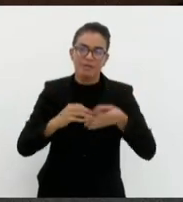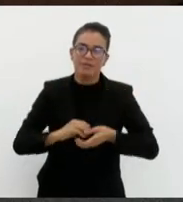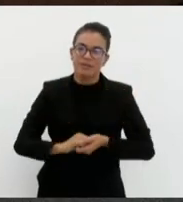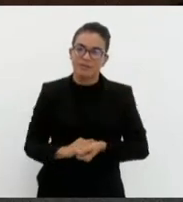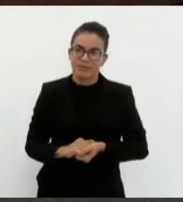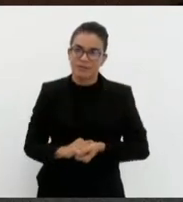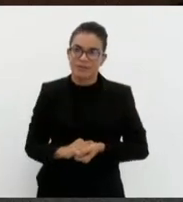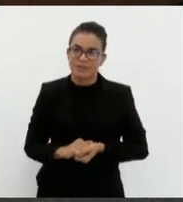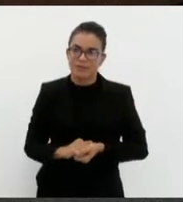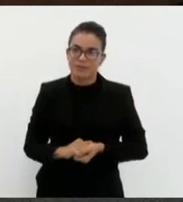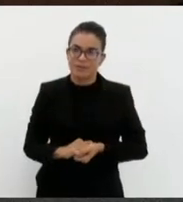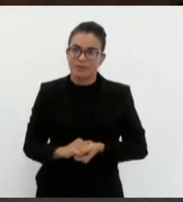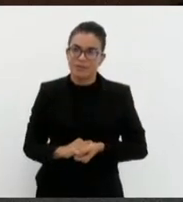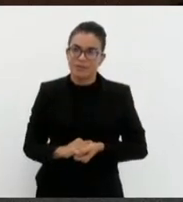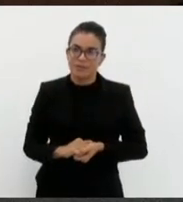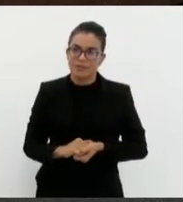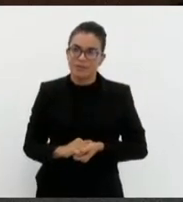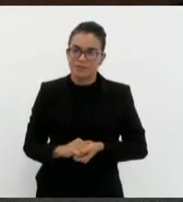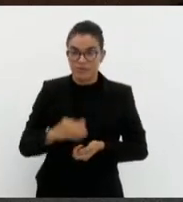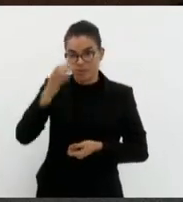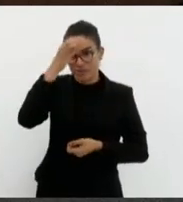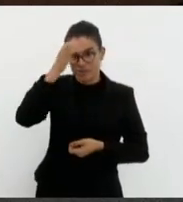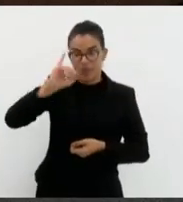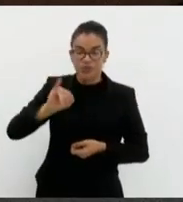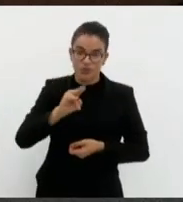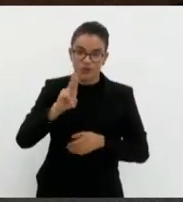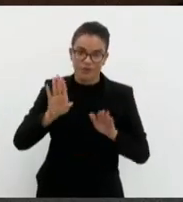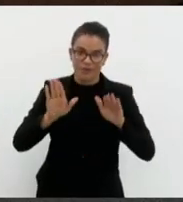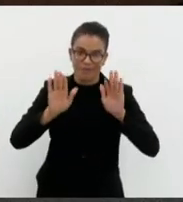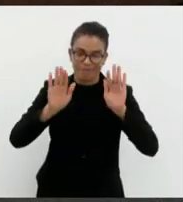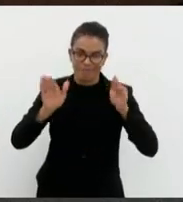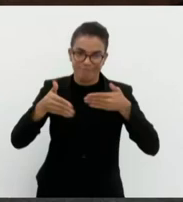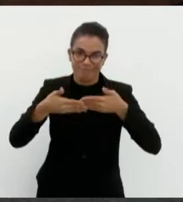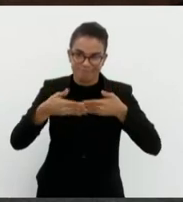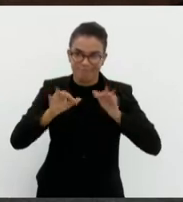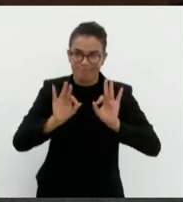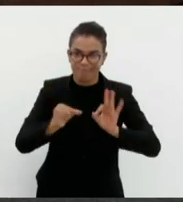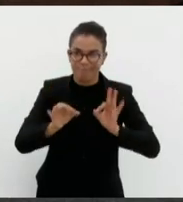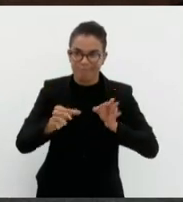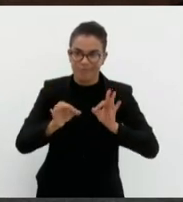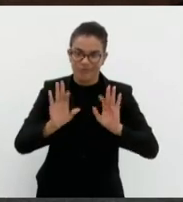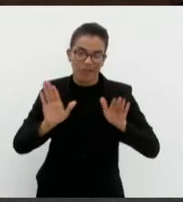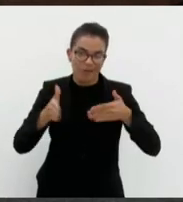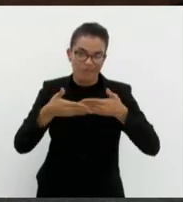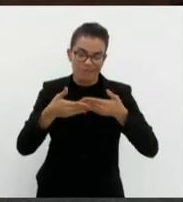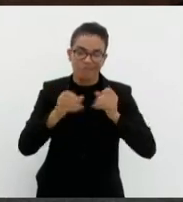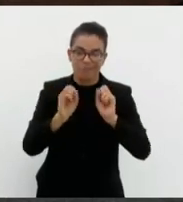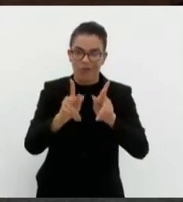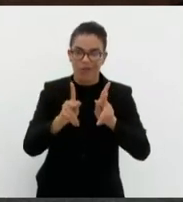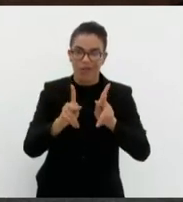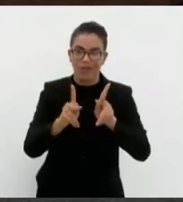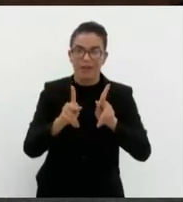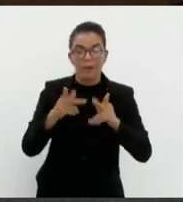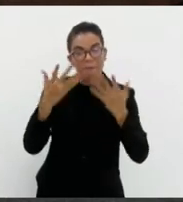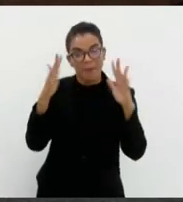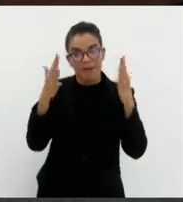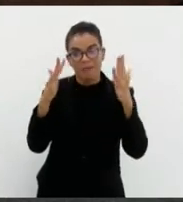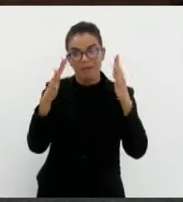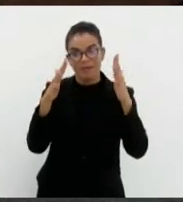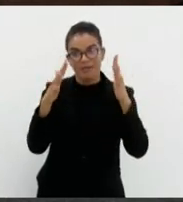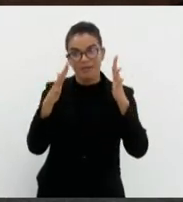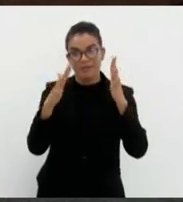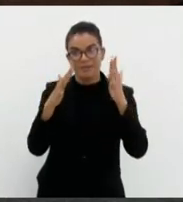Agora, tia Ju vai acabar, já acabou, então vou encerrar dizendo parabéns